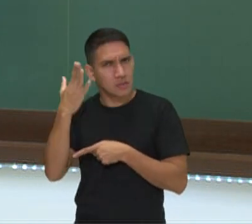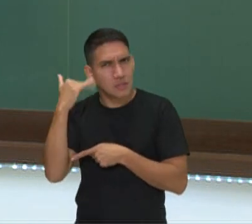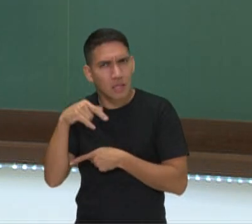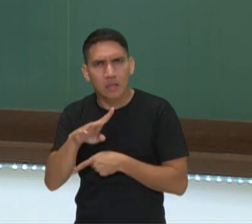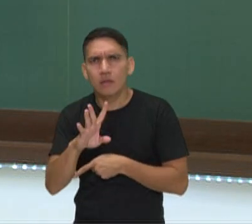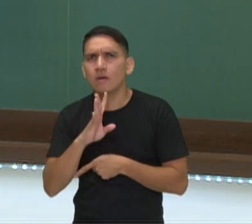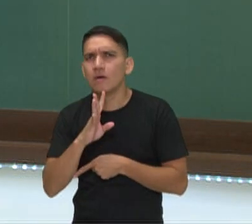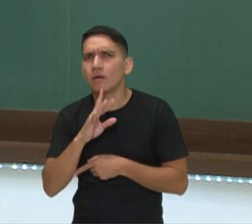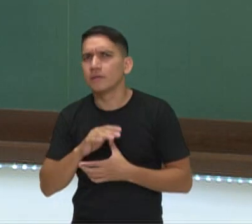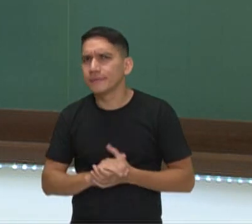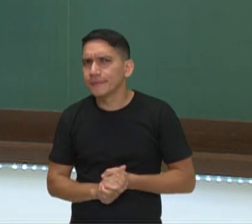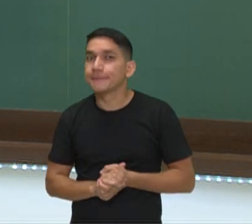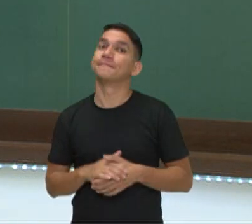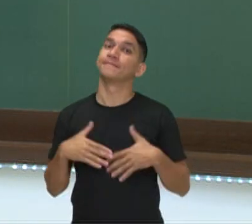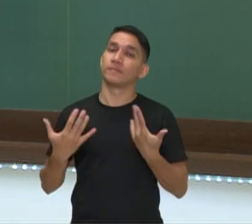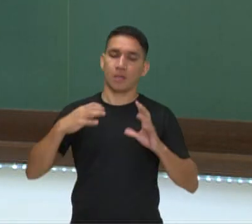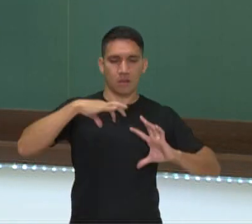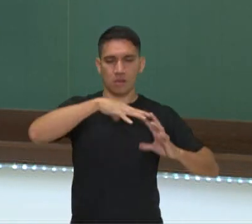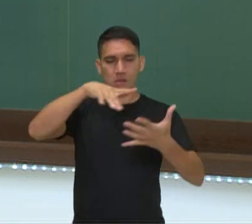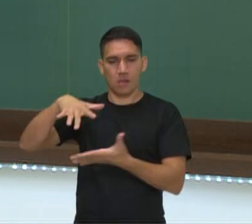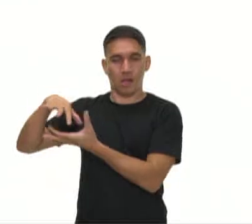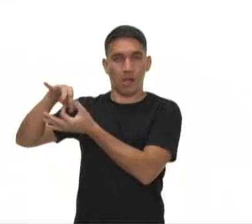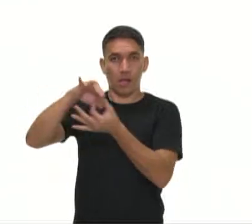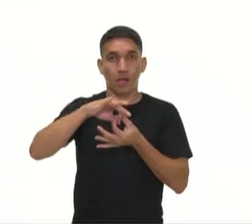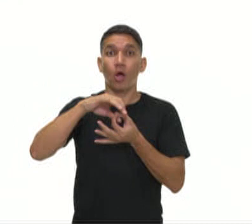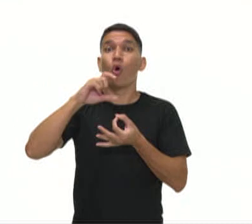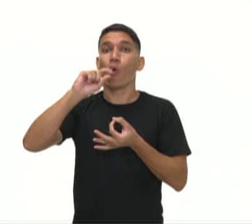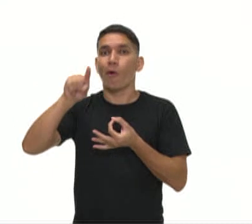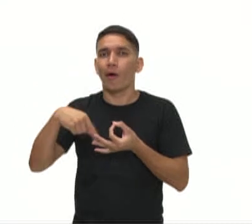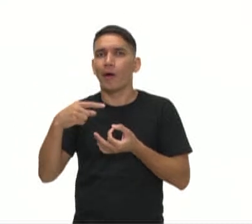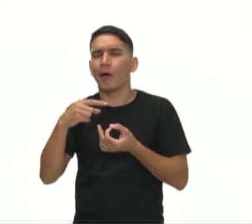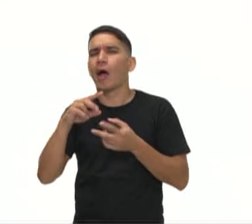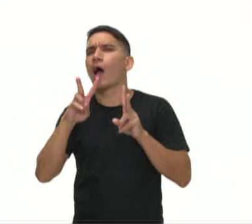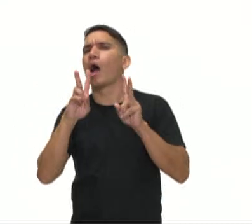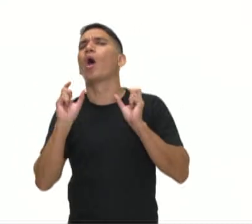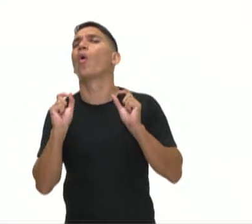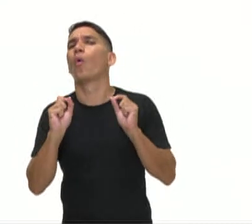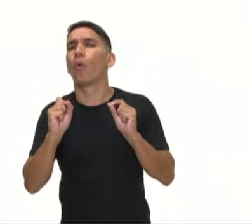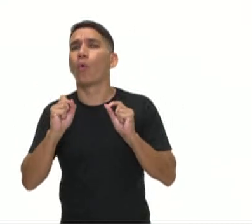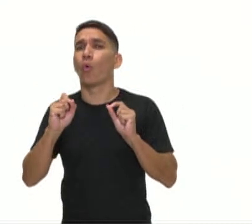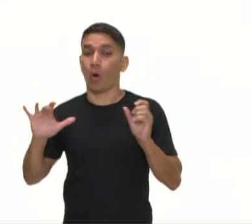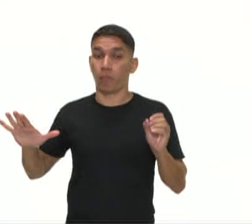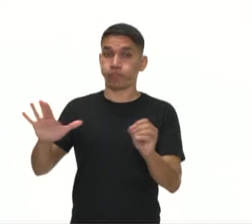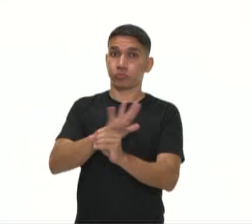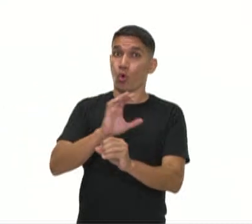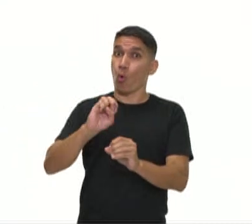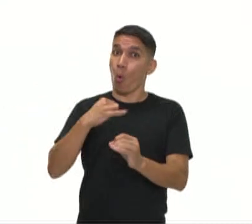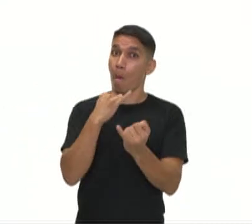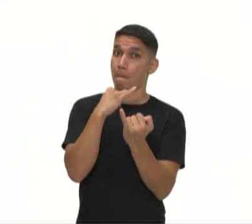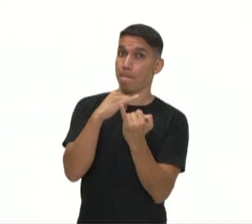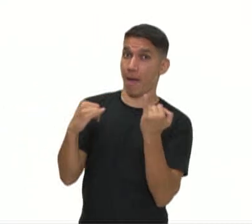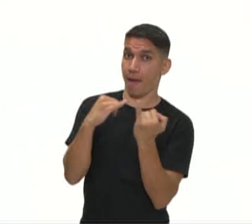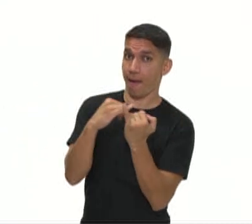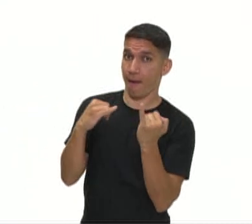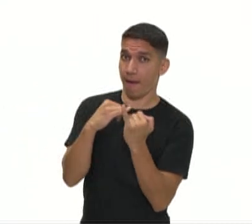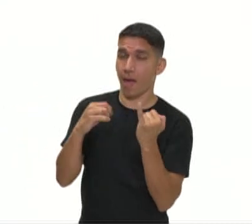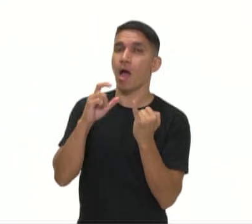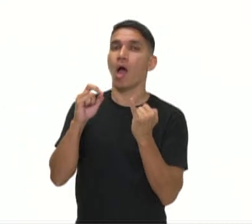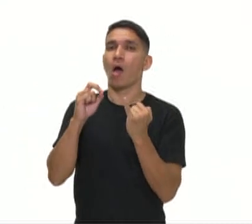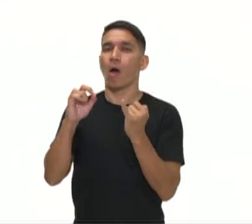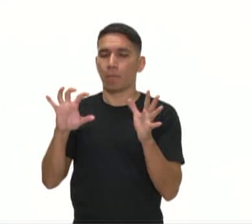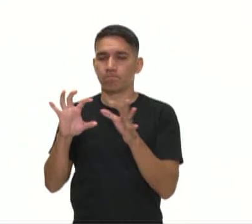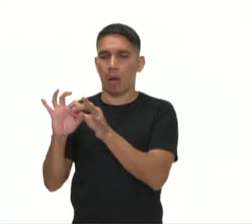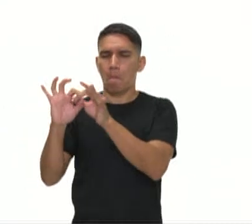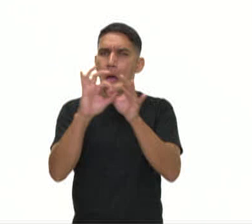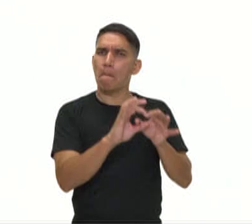isso? Então, globalização, ela é vista como total ou parcial integração